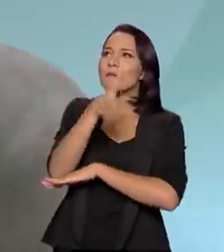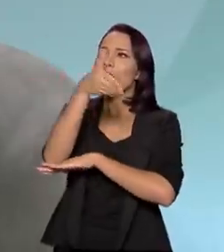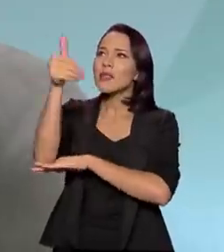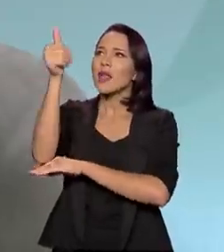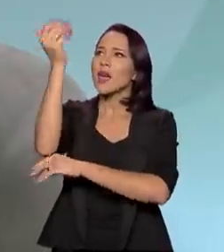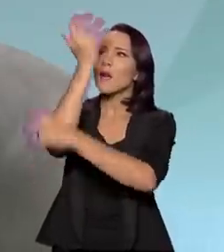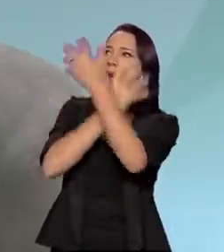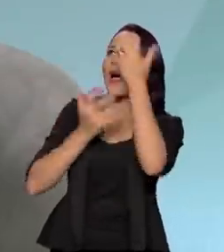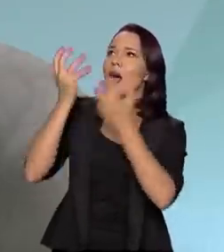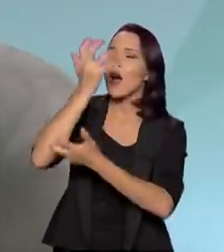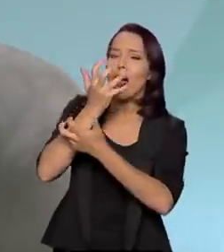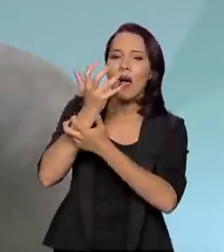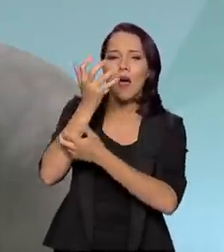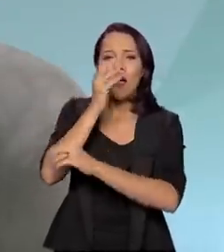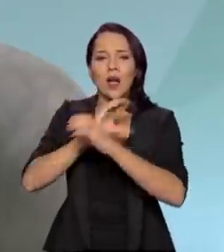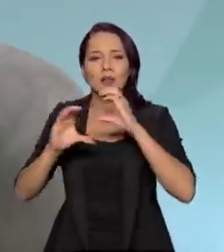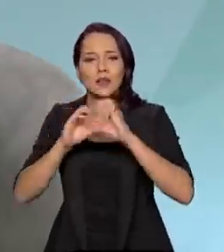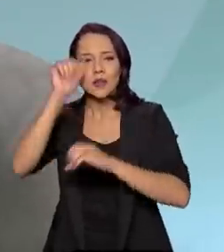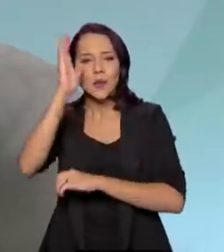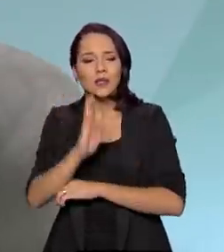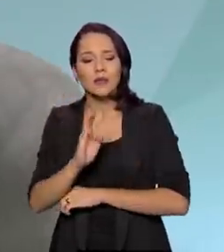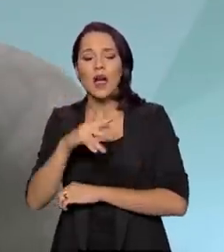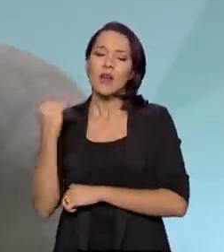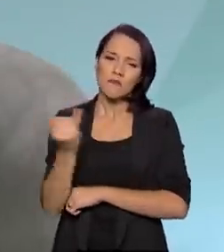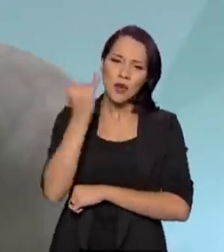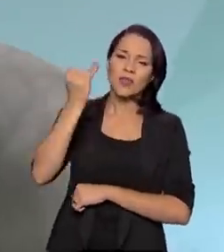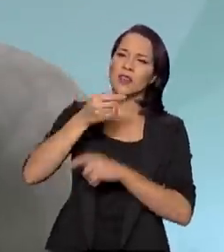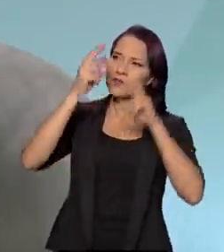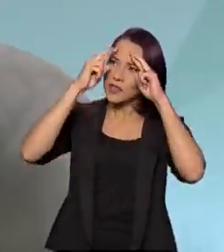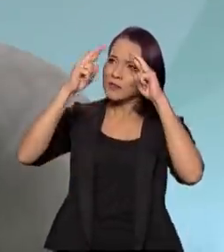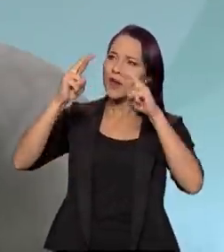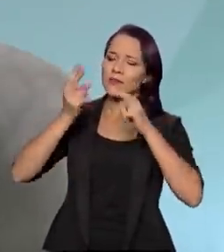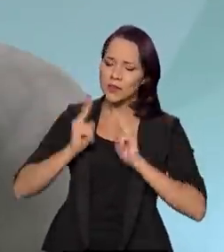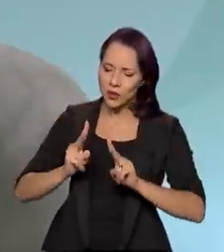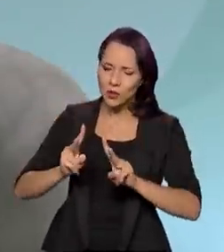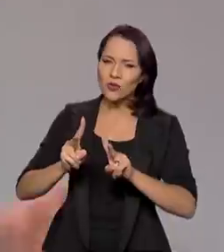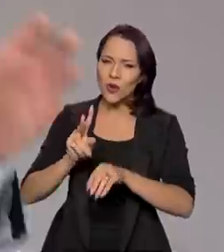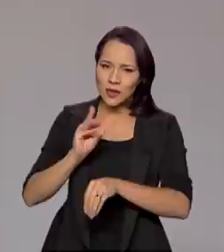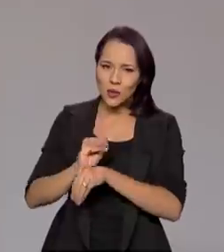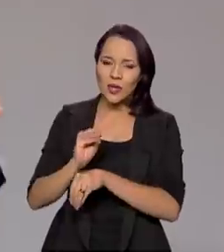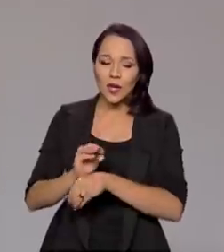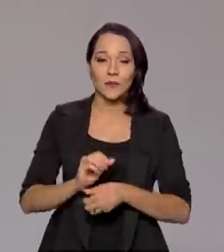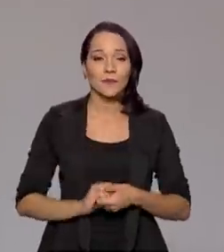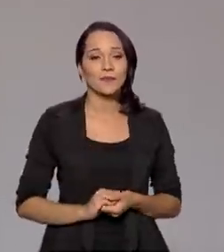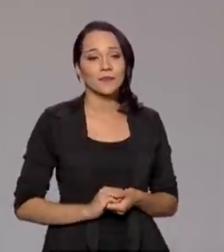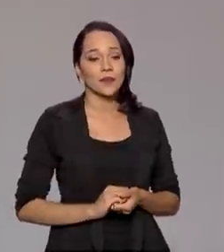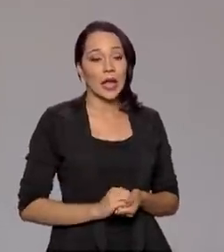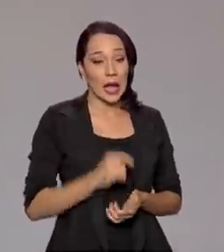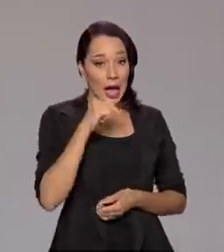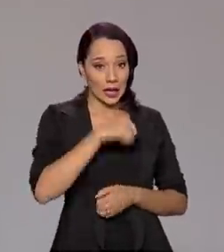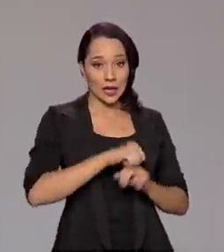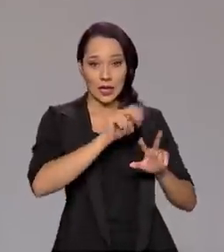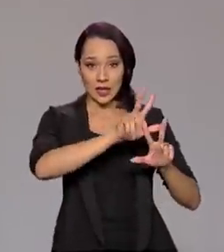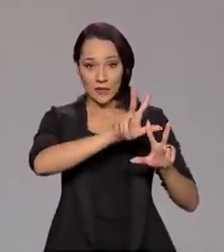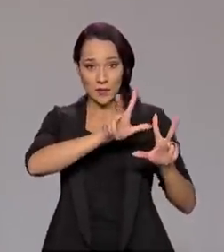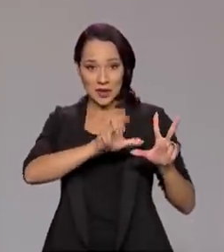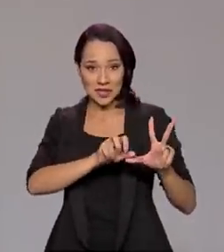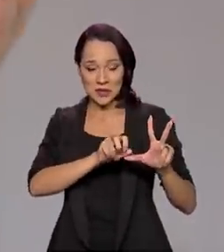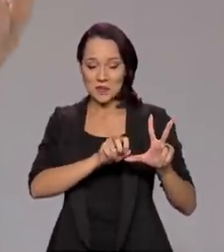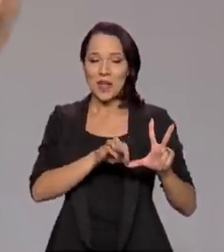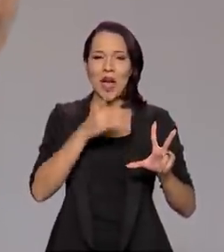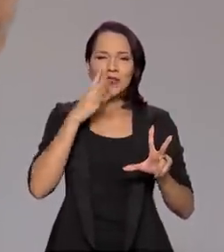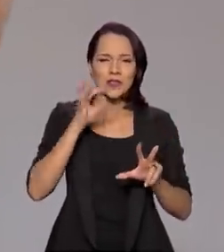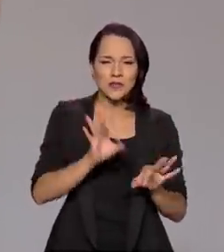à bandeira. Então, eu acho que isso é muito importante e tem que continuar a ser cultivado. Aqui na TV Brasil, nós